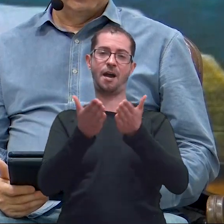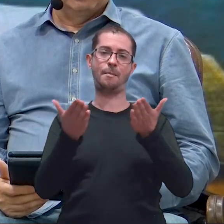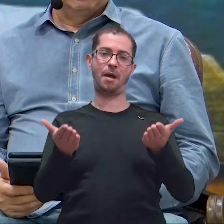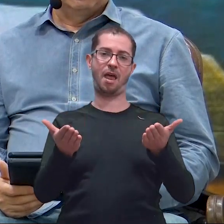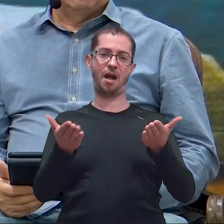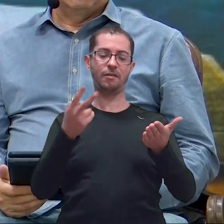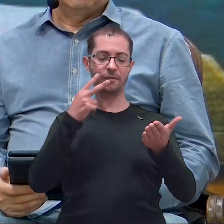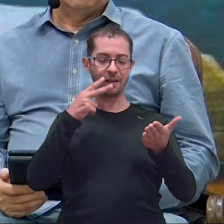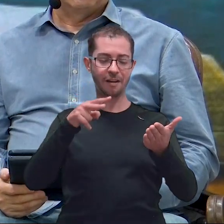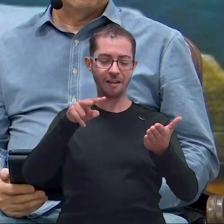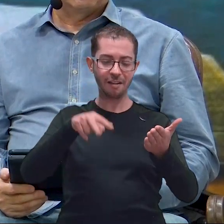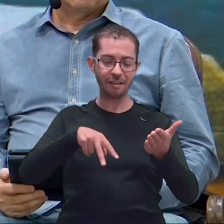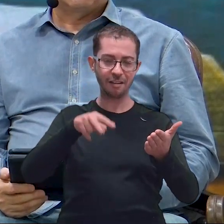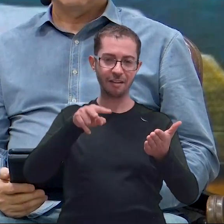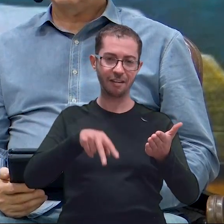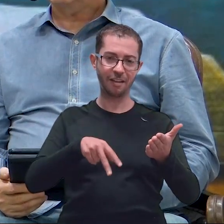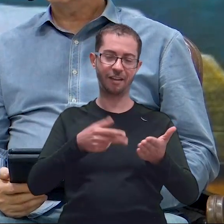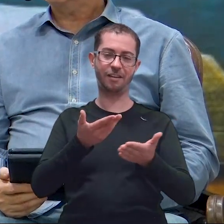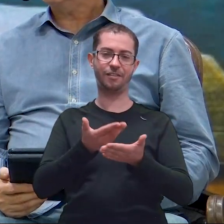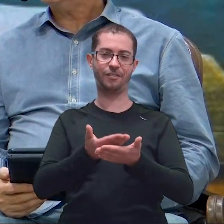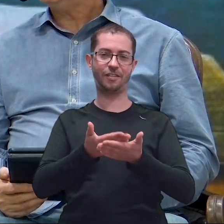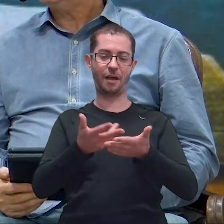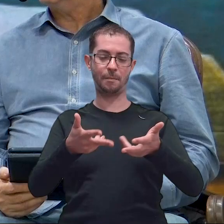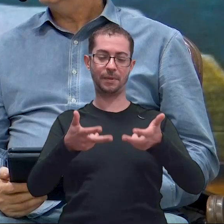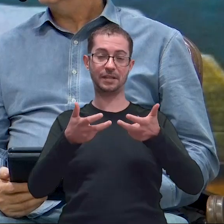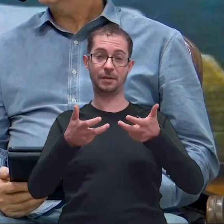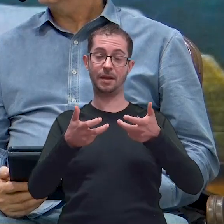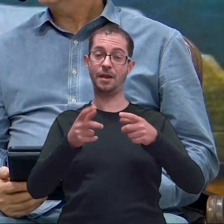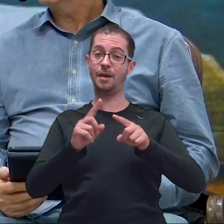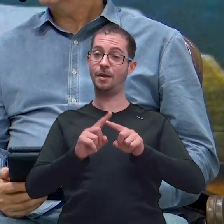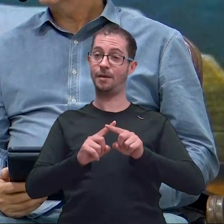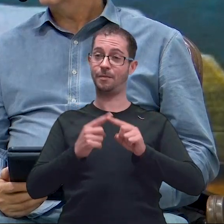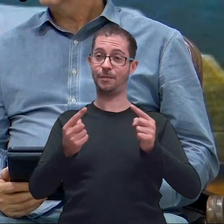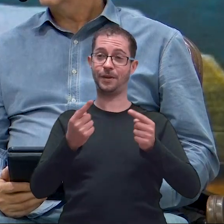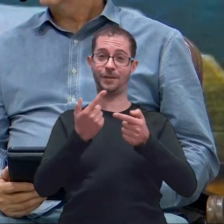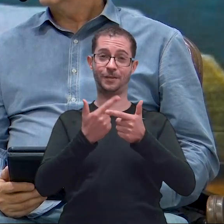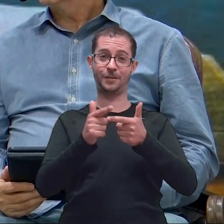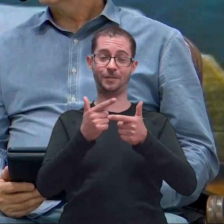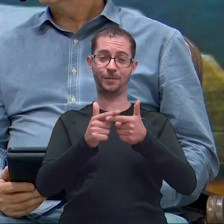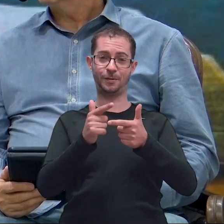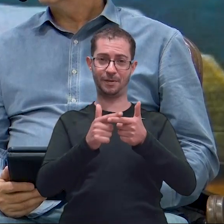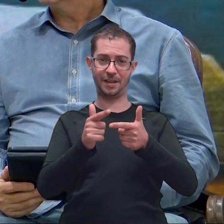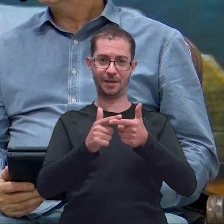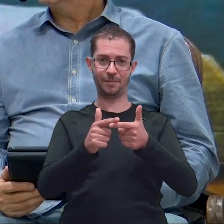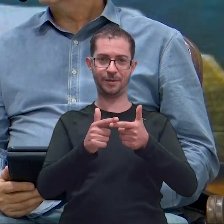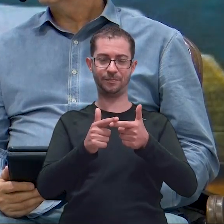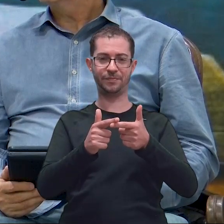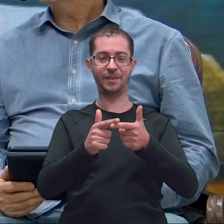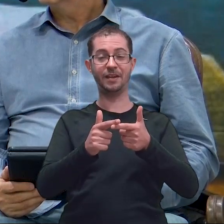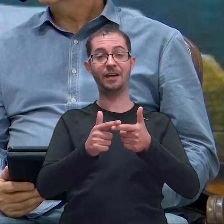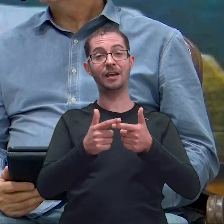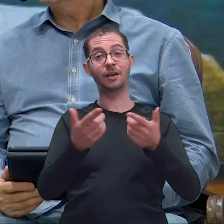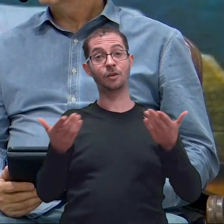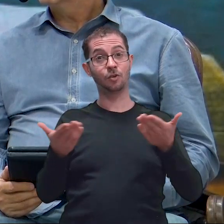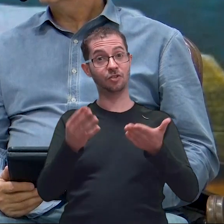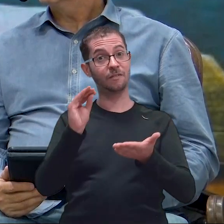nós devemos observar. Mas o problema da Igreja de Laodiceia hoje é que ela não lê Bíblia.